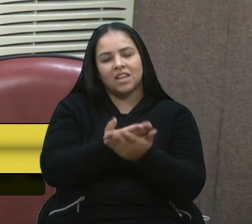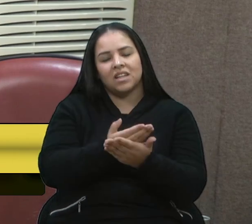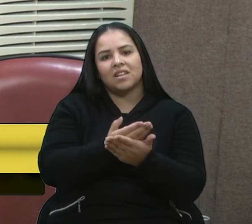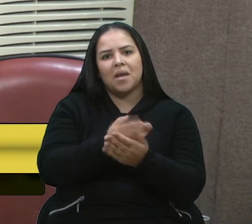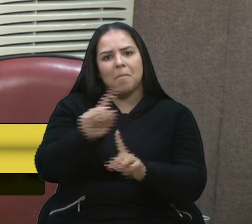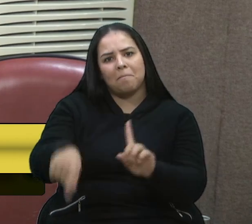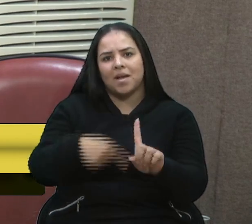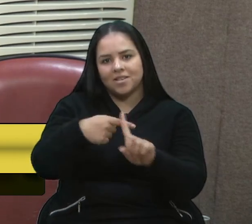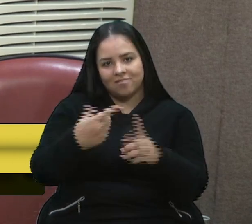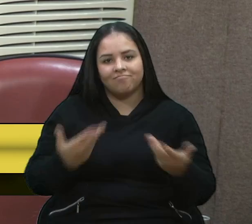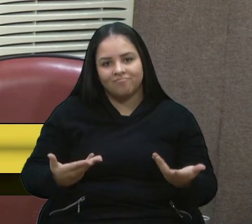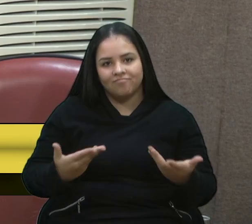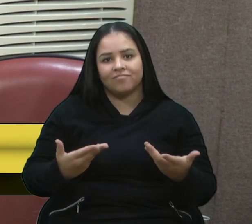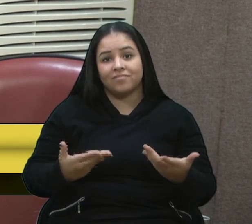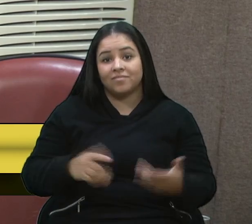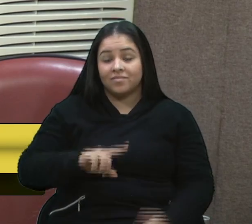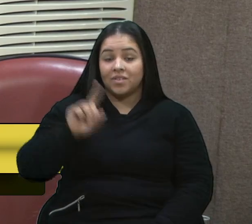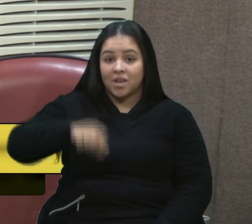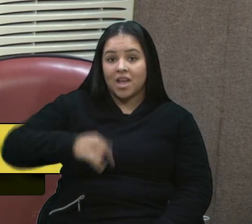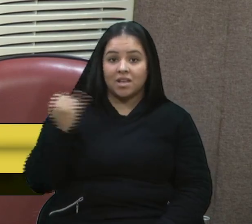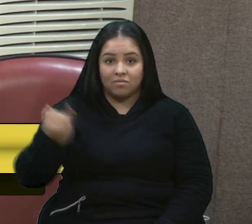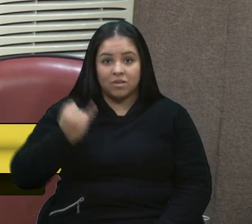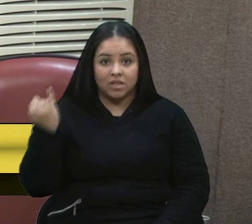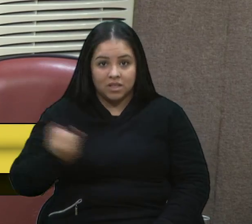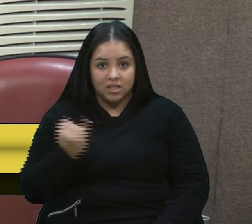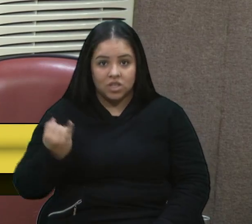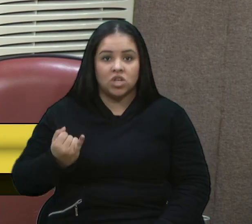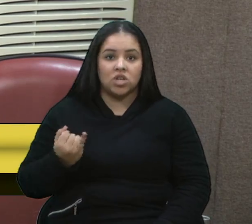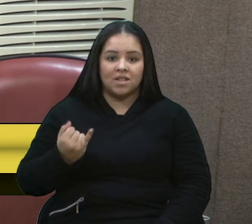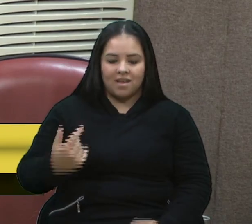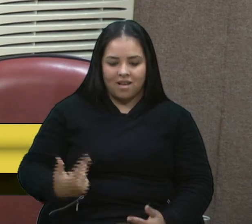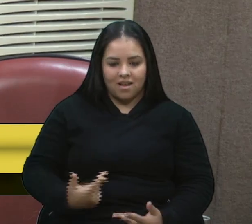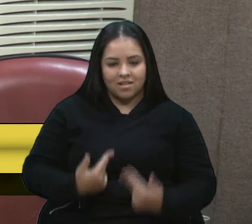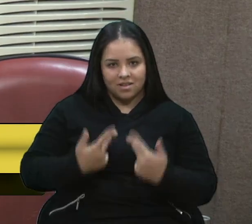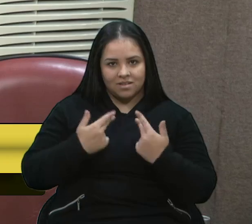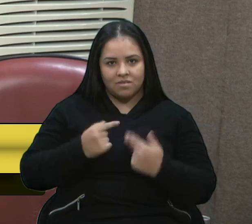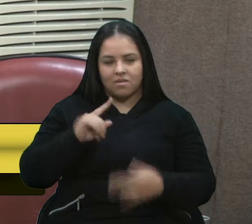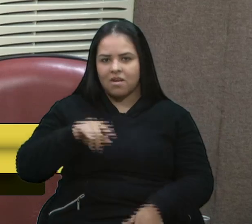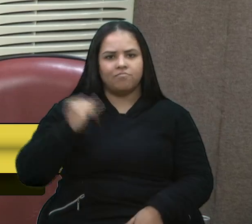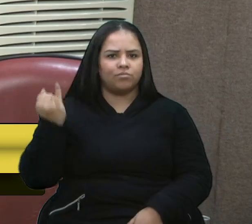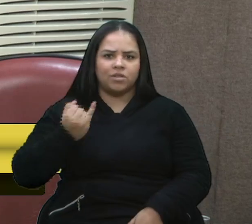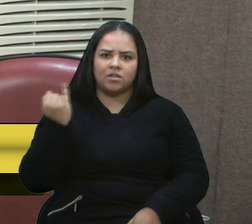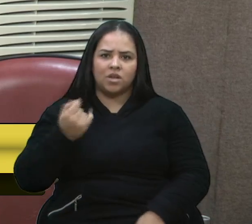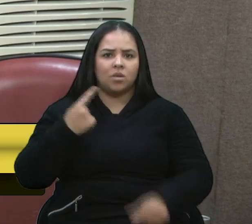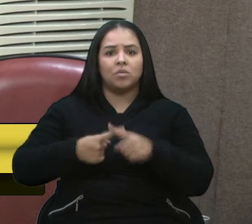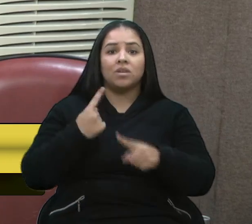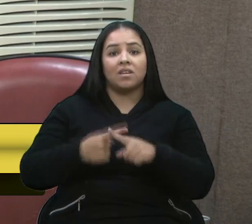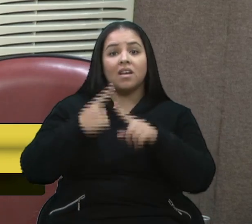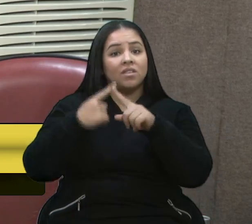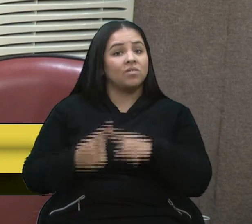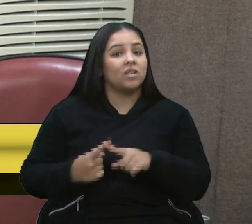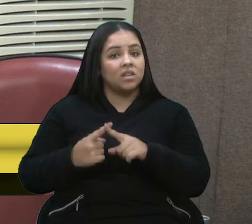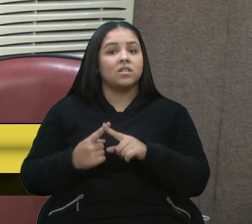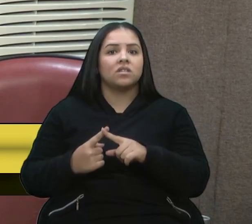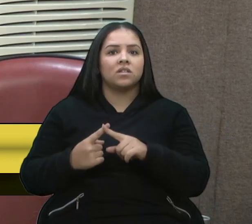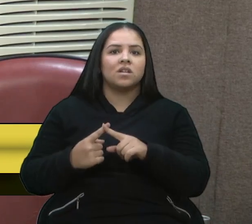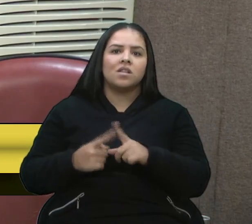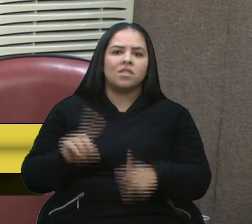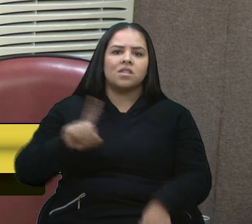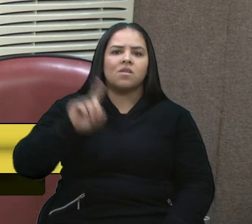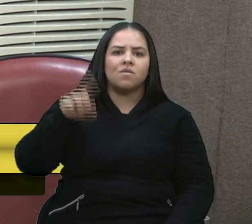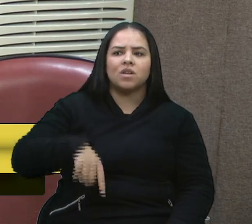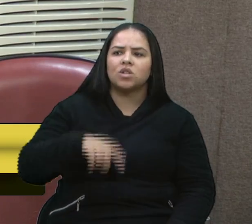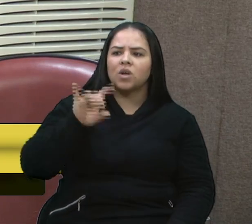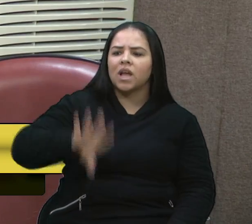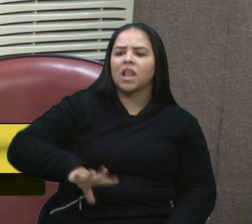maior. Então, a importância da castração é fundamental, porque muitas vezes, inclusive não só aquele